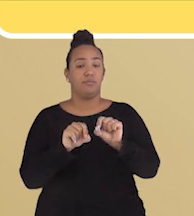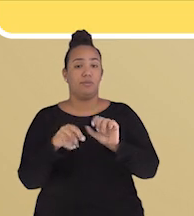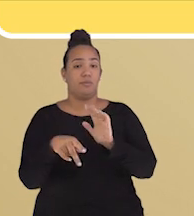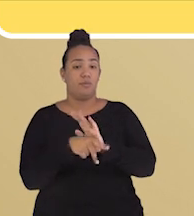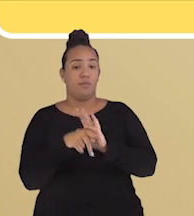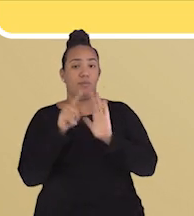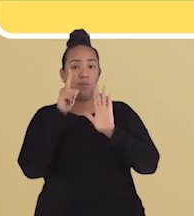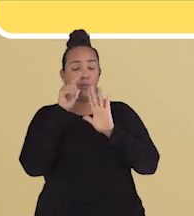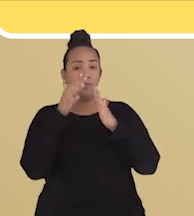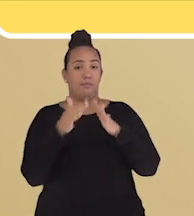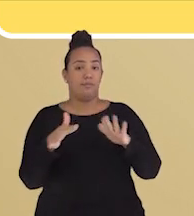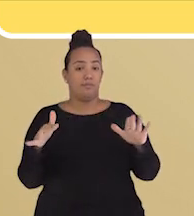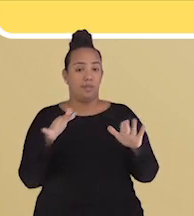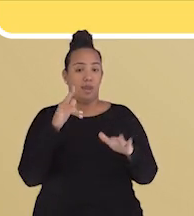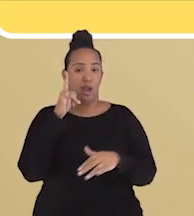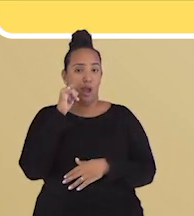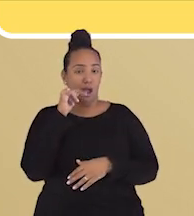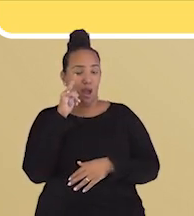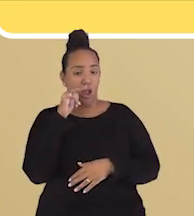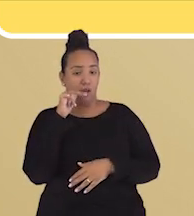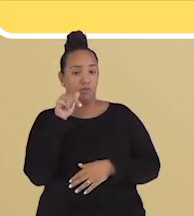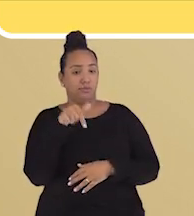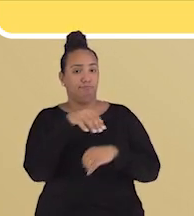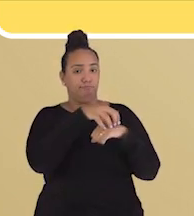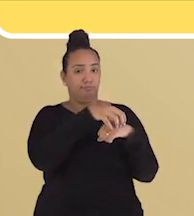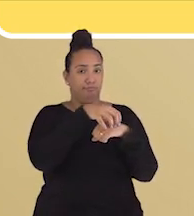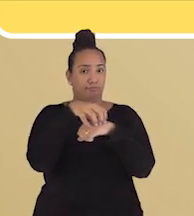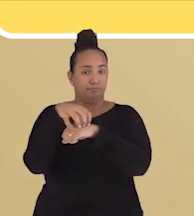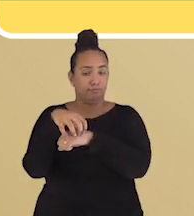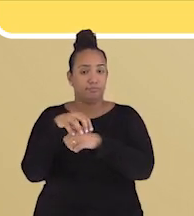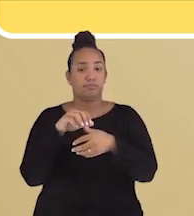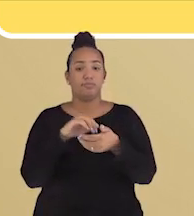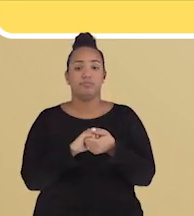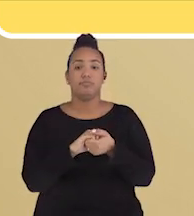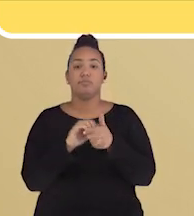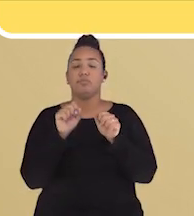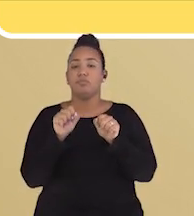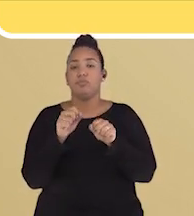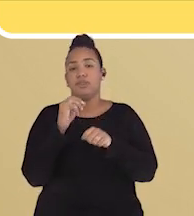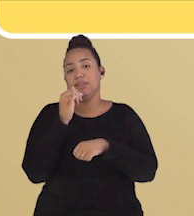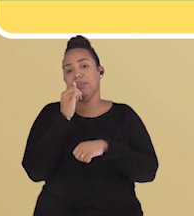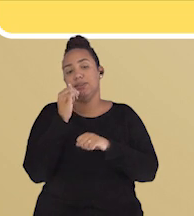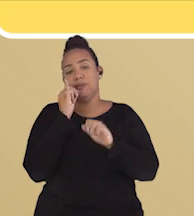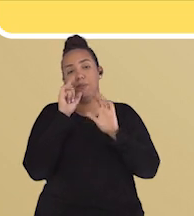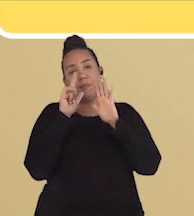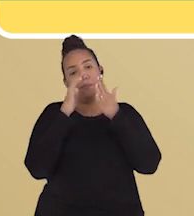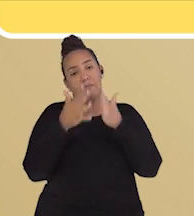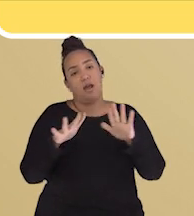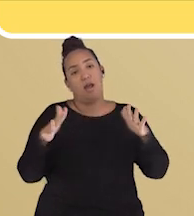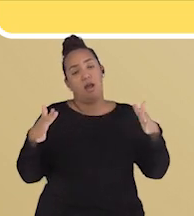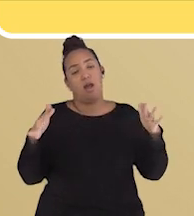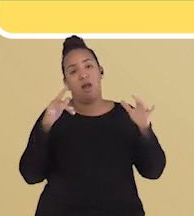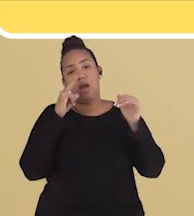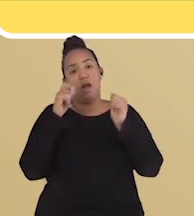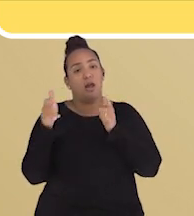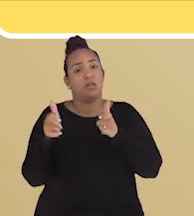que usam a água para transportar. Podem ser os oceanos, os mares, os rios, os